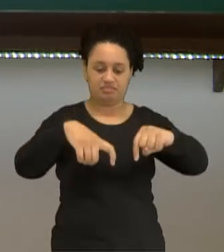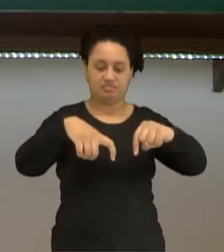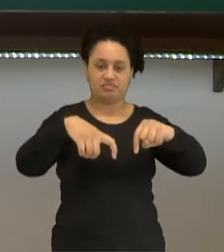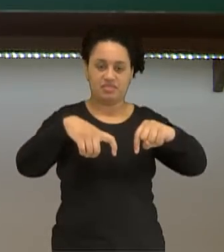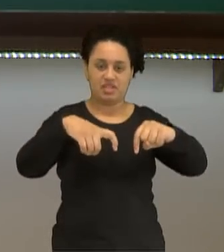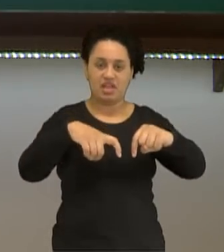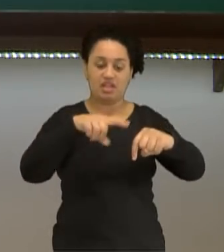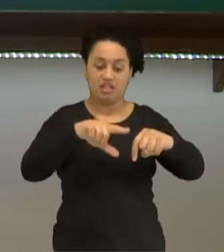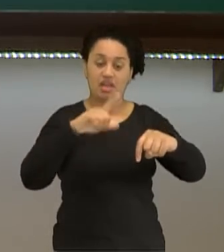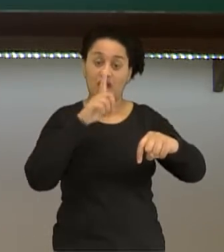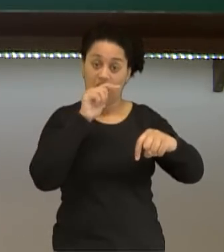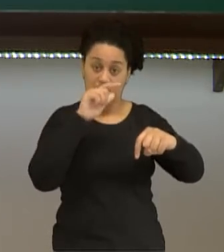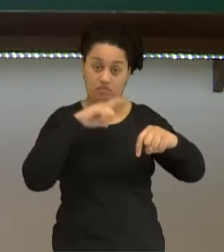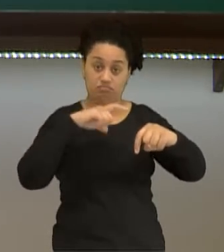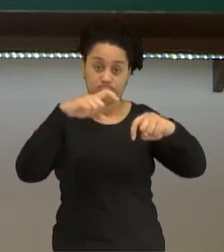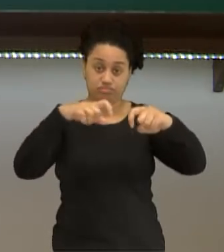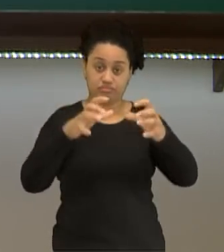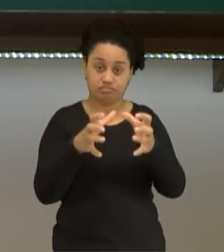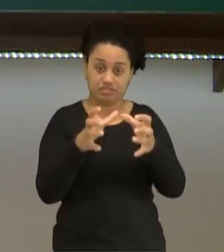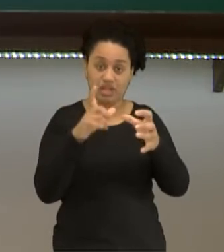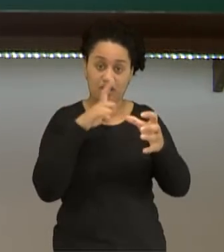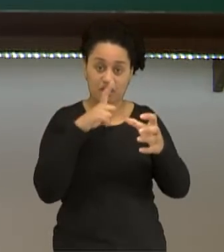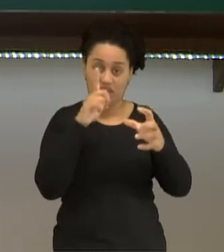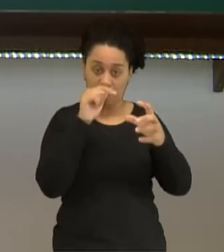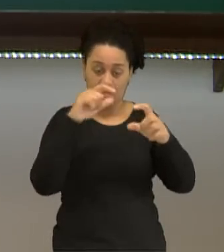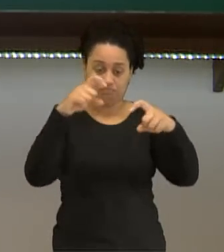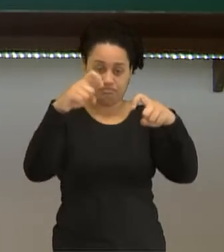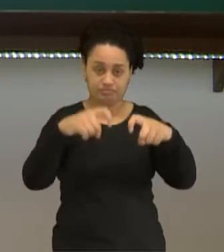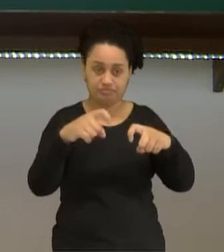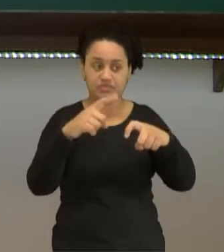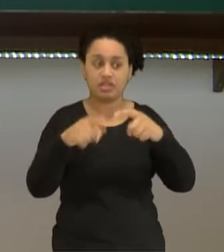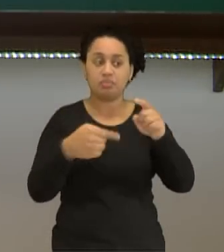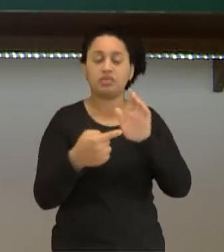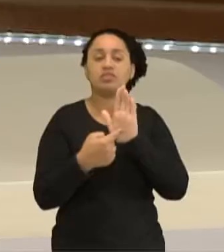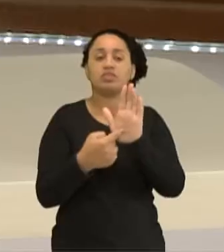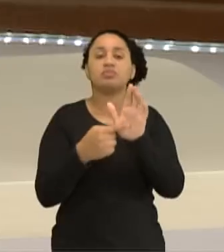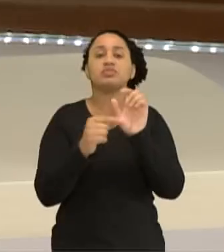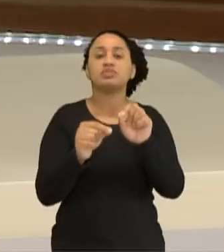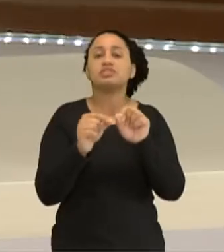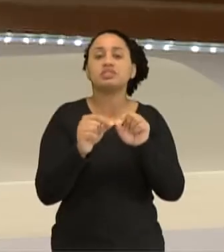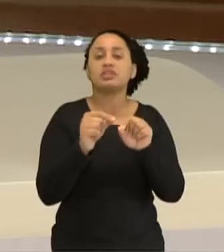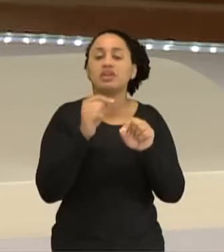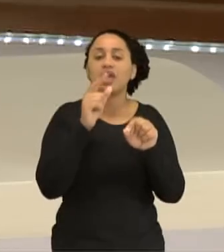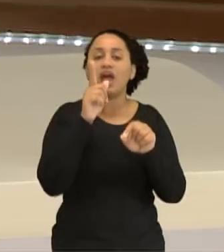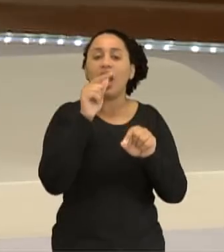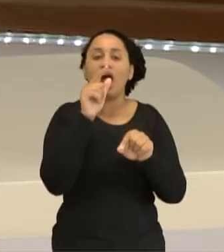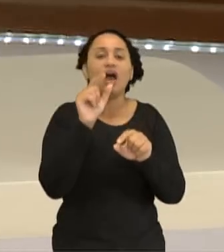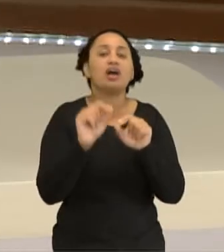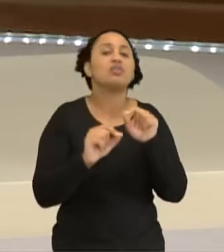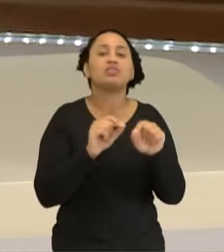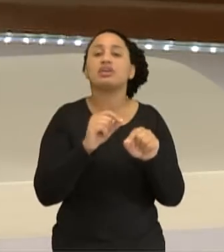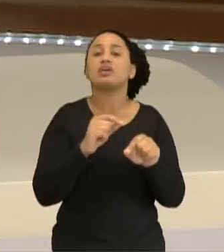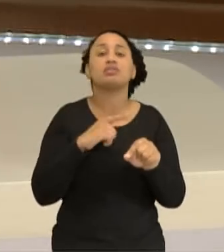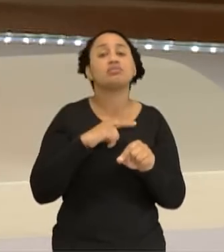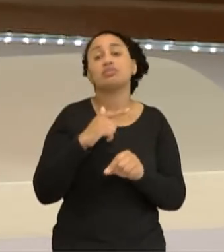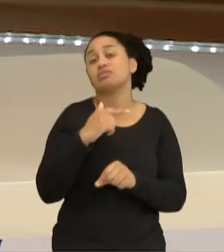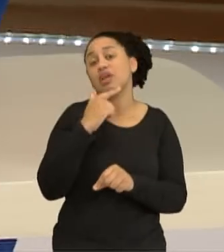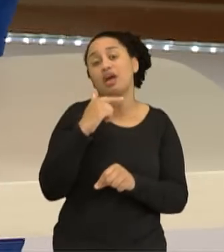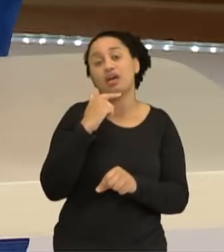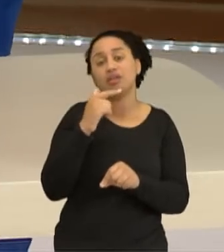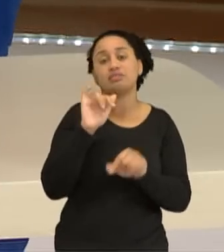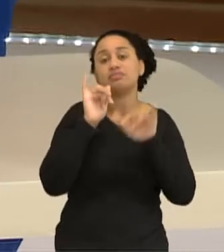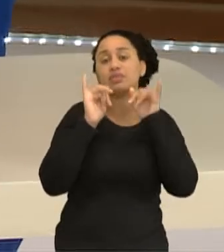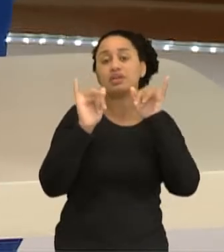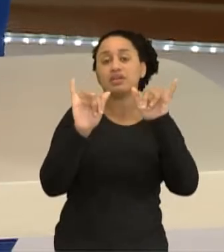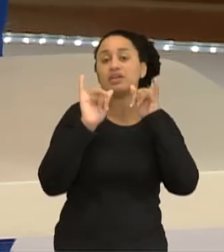recipiente com água. Aí eu já mostro para vocês que a água, a água destilada, ela não consegue conduzir energia. Porque se ela